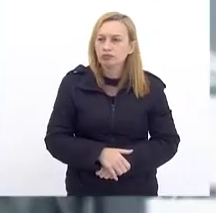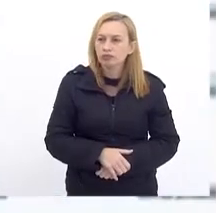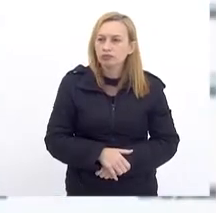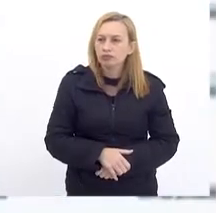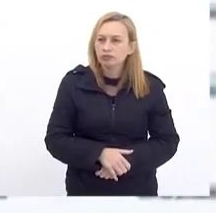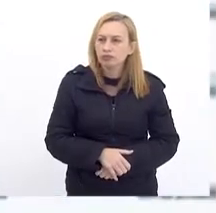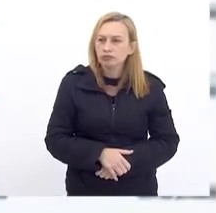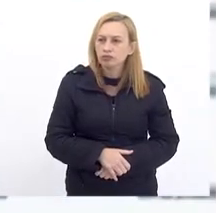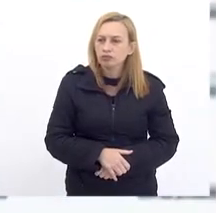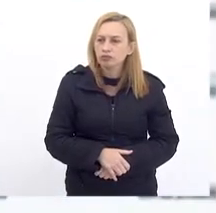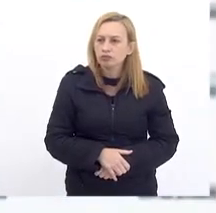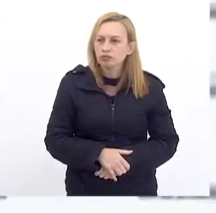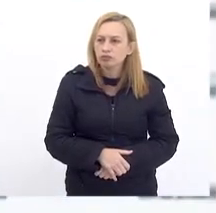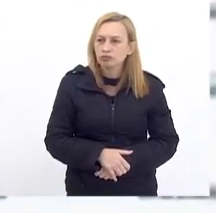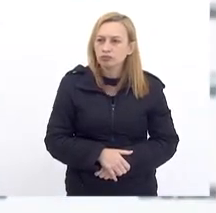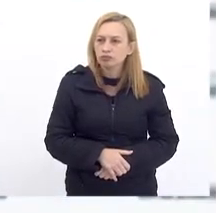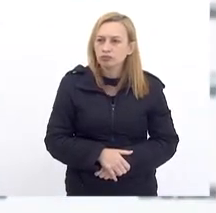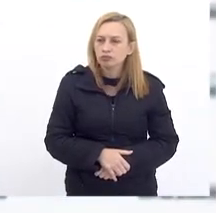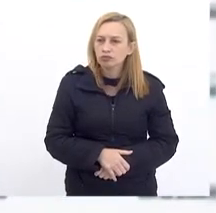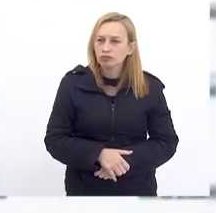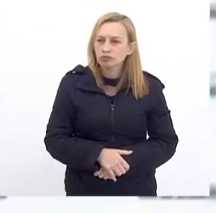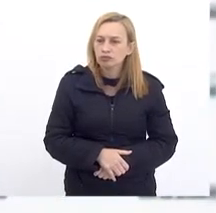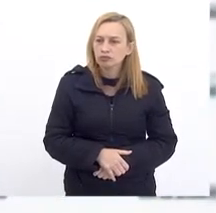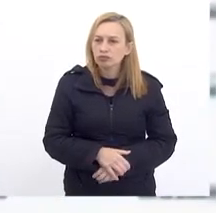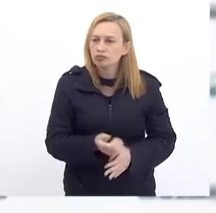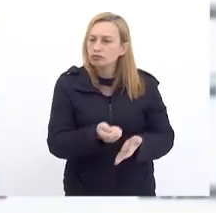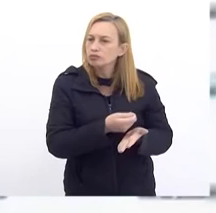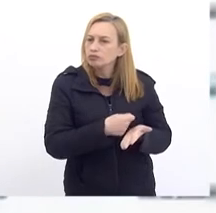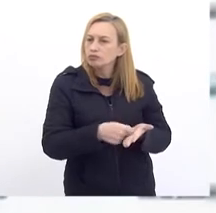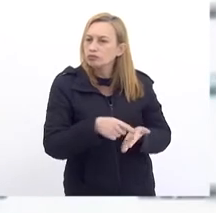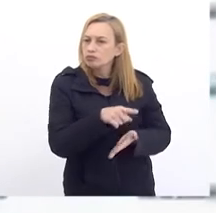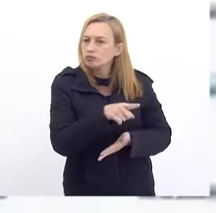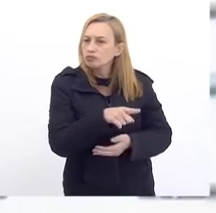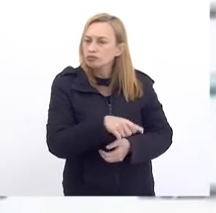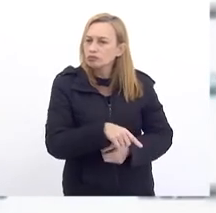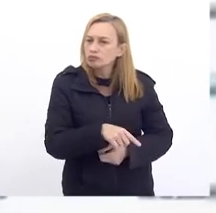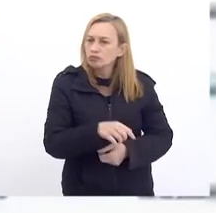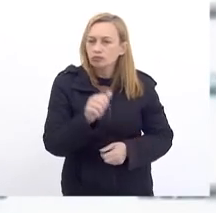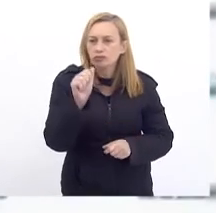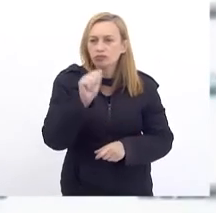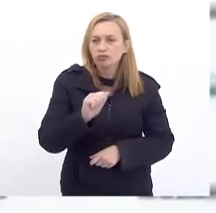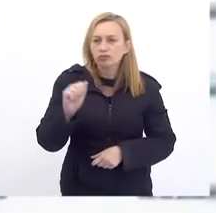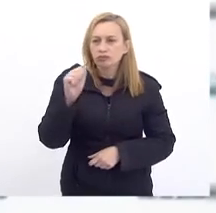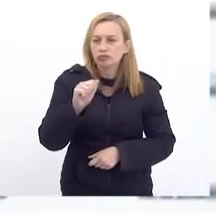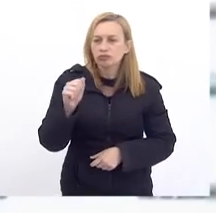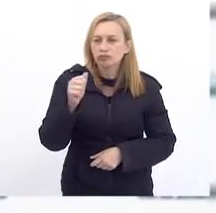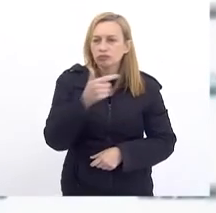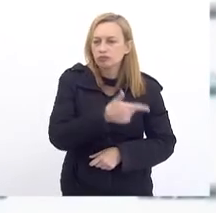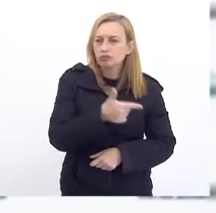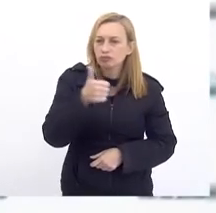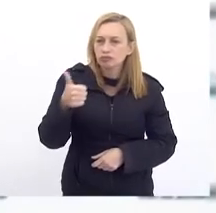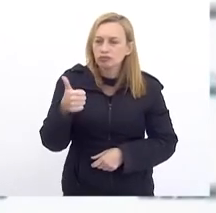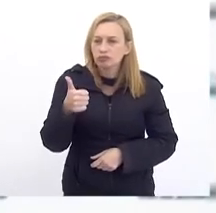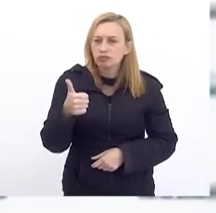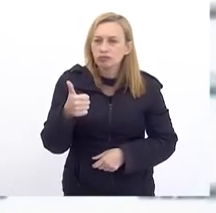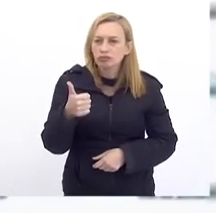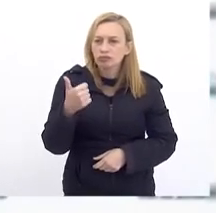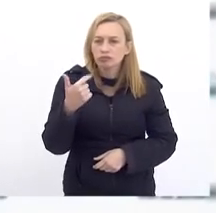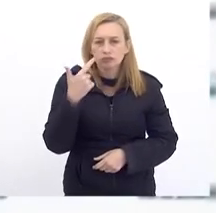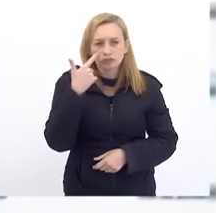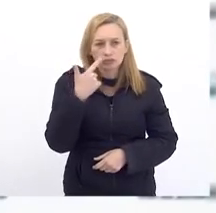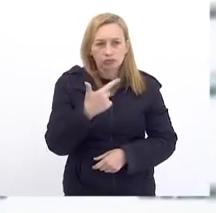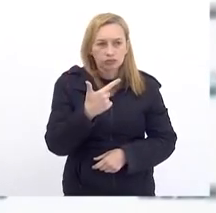No Dos slides A gente Anota Que Em agosto De 21 A gente Já tinha Feito Cinco Revisões